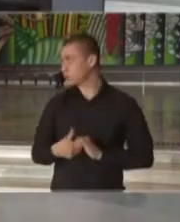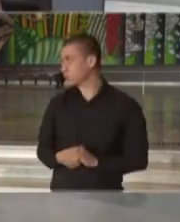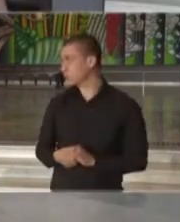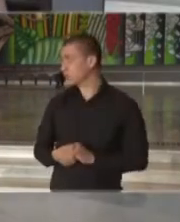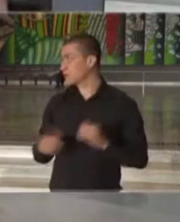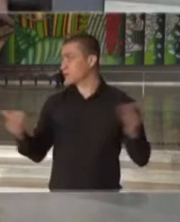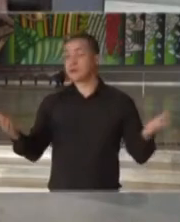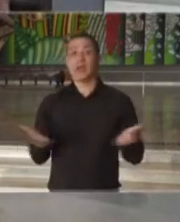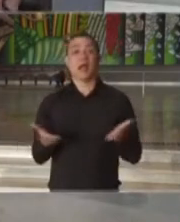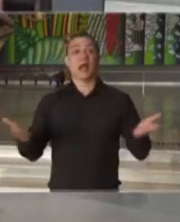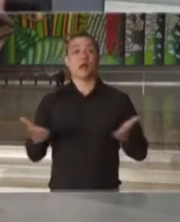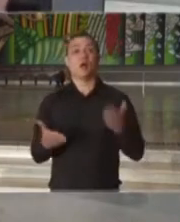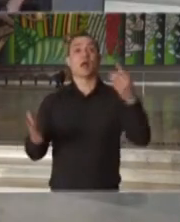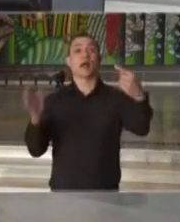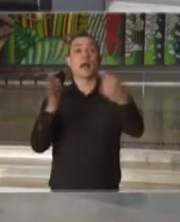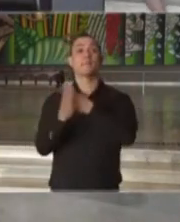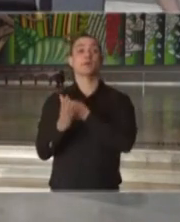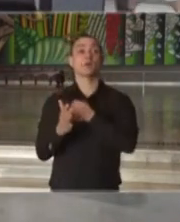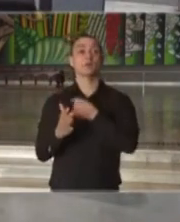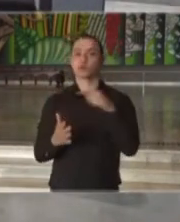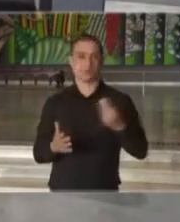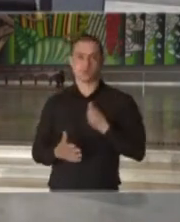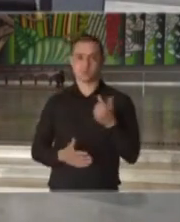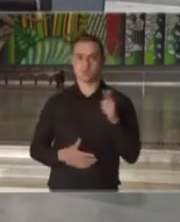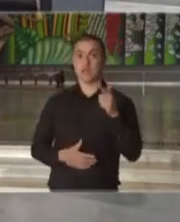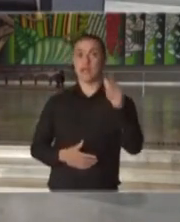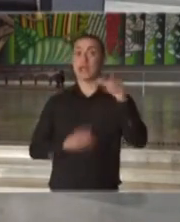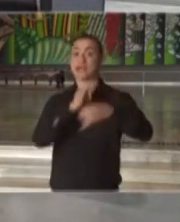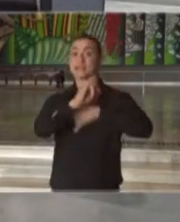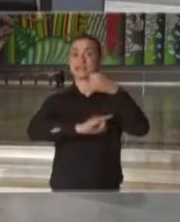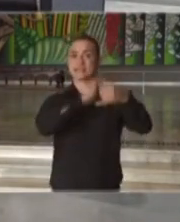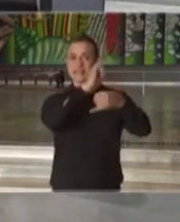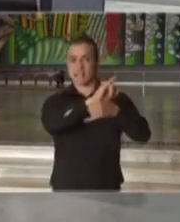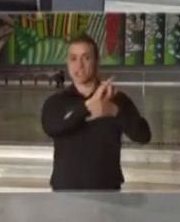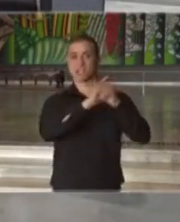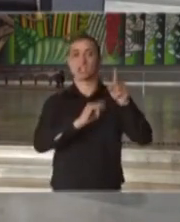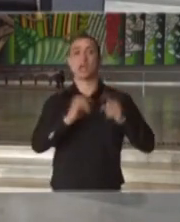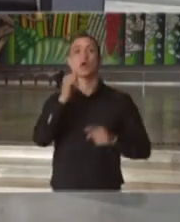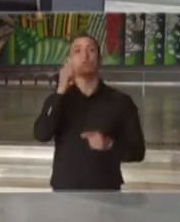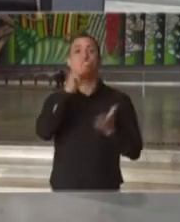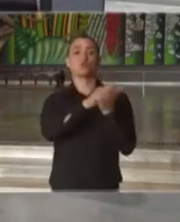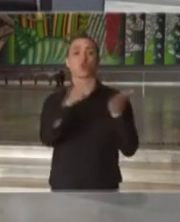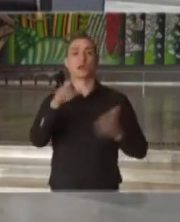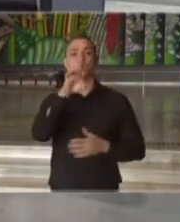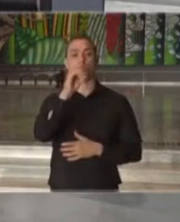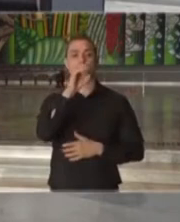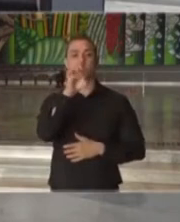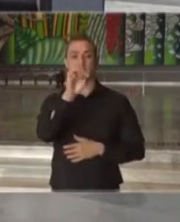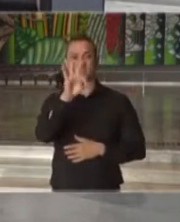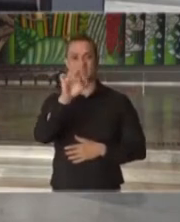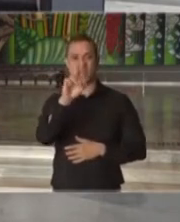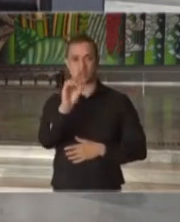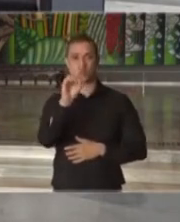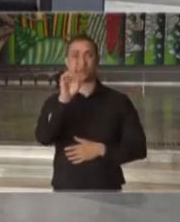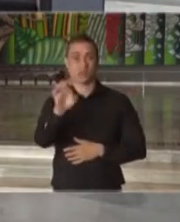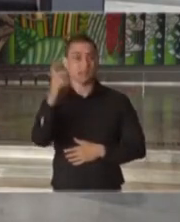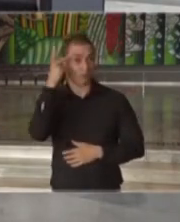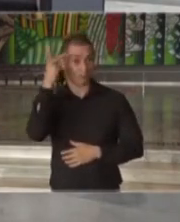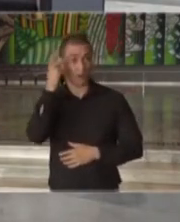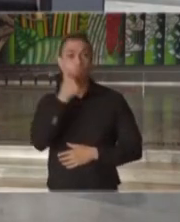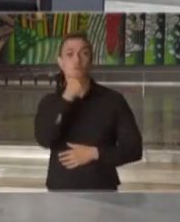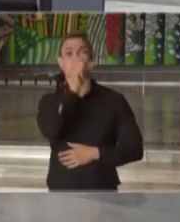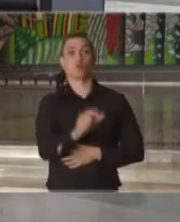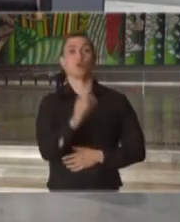Vamos agora a uma pergunta não presencial. Ela é online. Ela vem do jornal O Estado de São Paulo, do jornalista Bruno